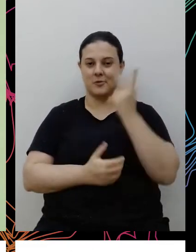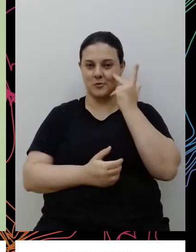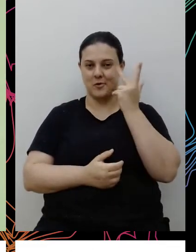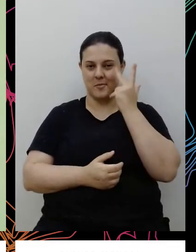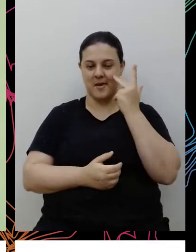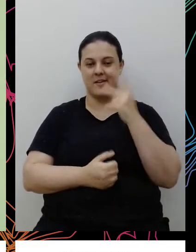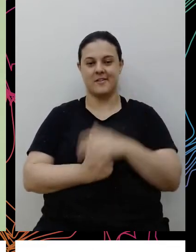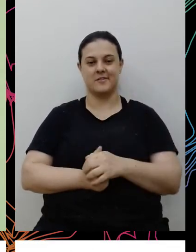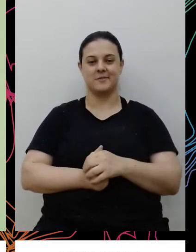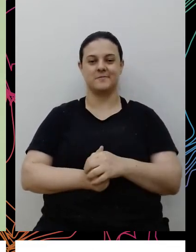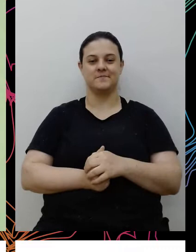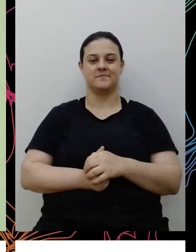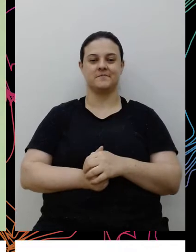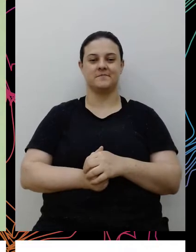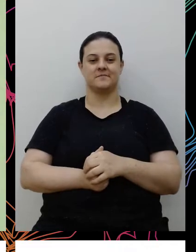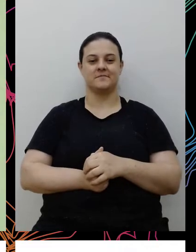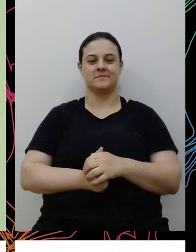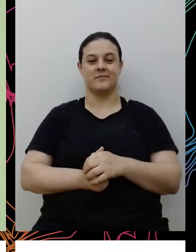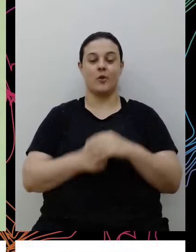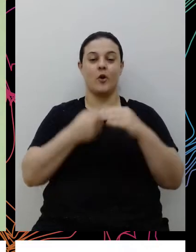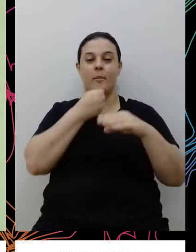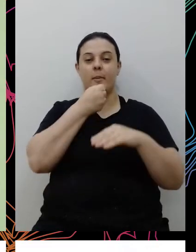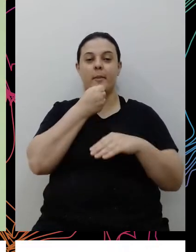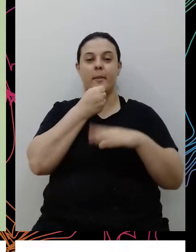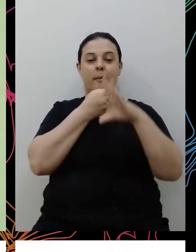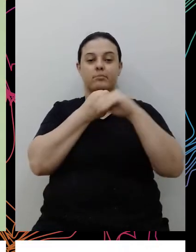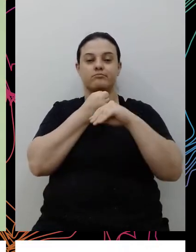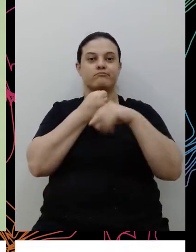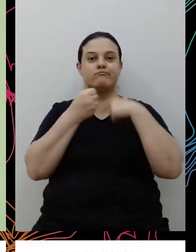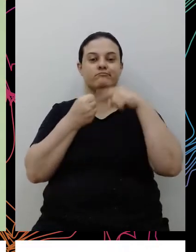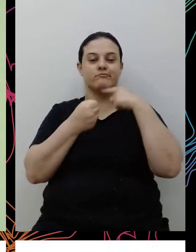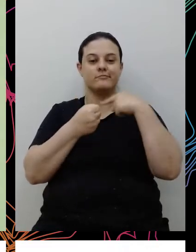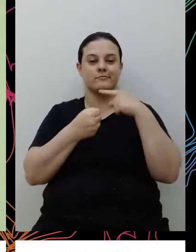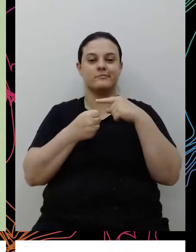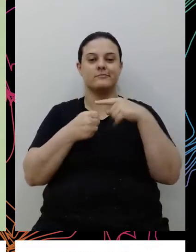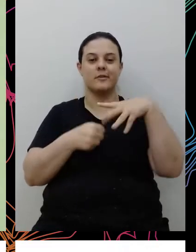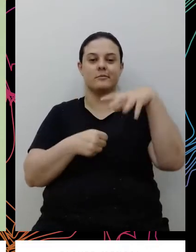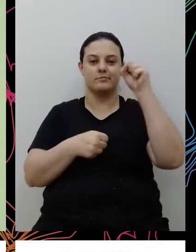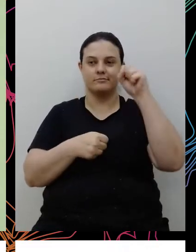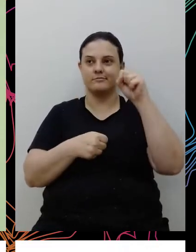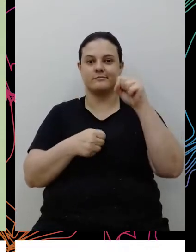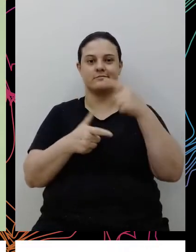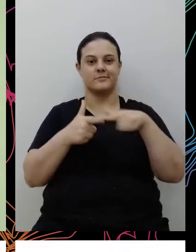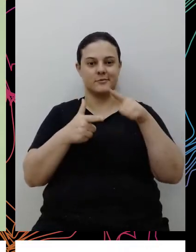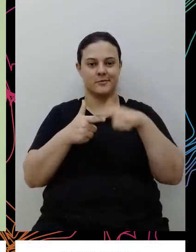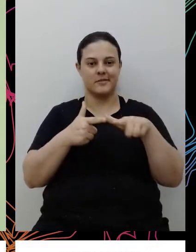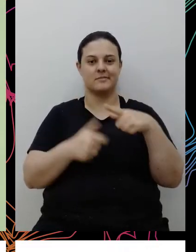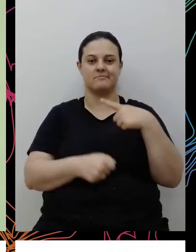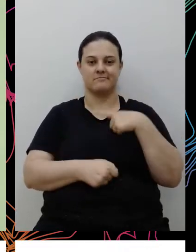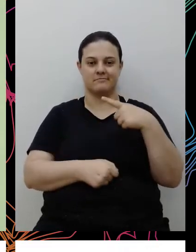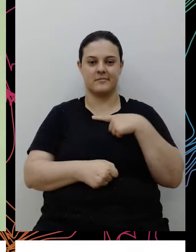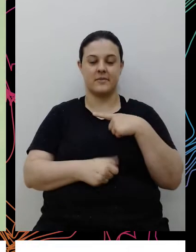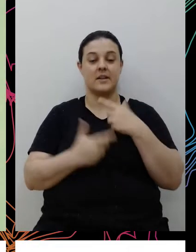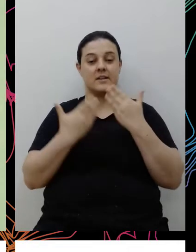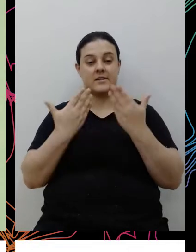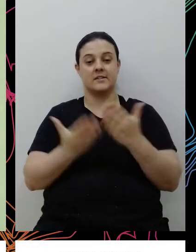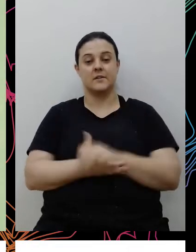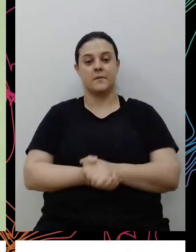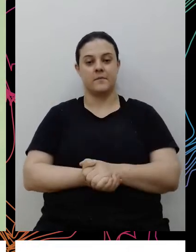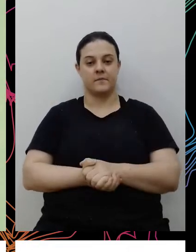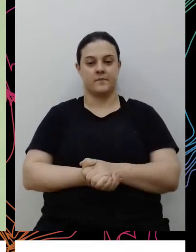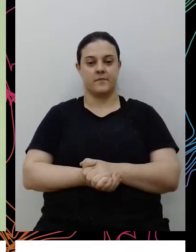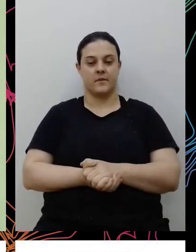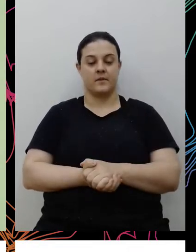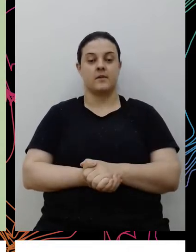você está no mudo, a queda da energia, o que tem mais acontecido hoje em dia com a gente, né, bom, mas vamos lá, só para